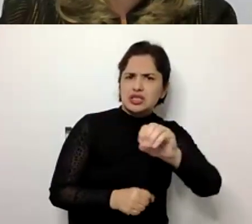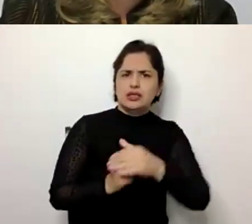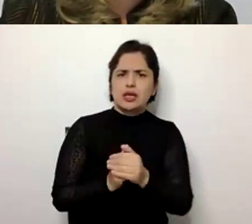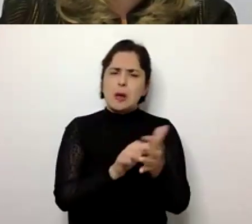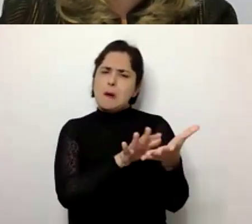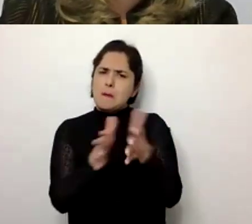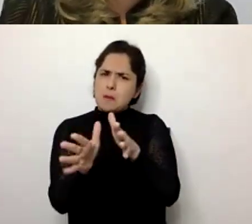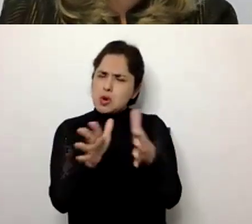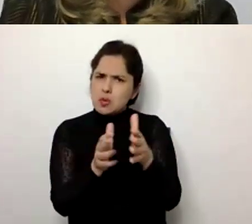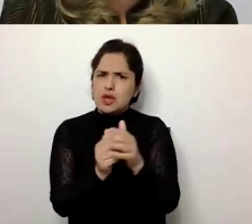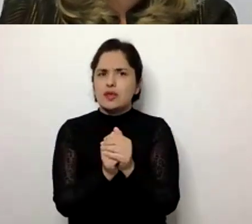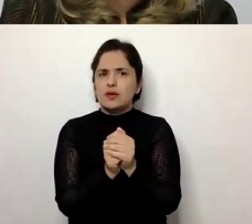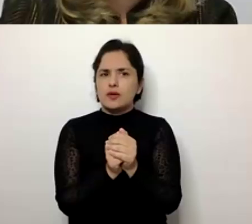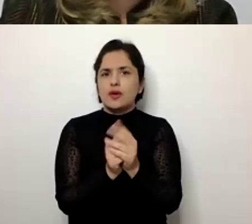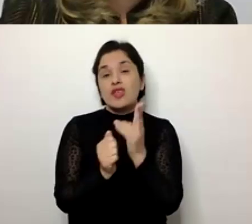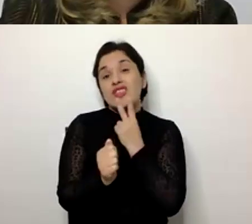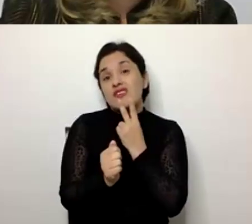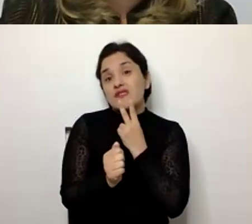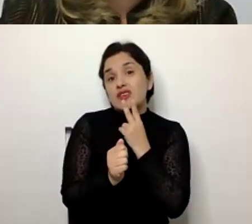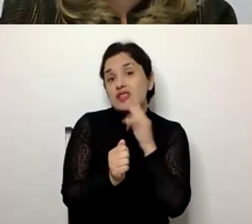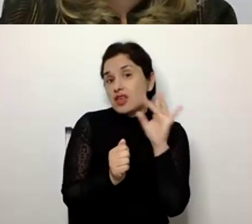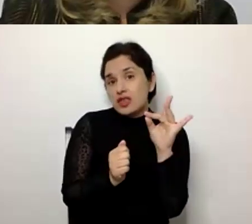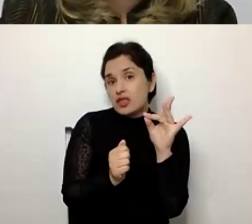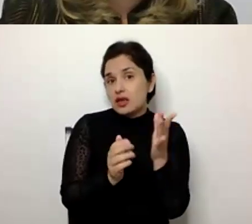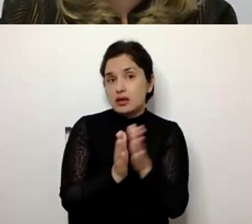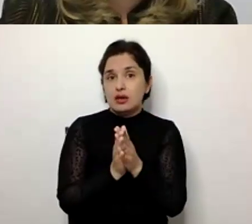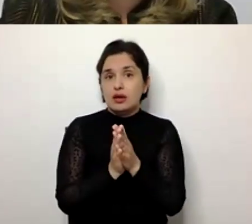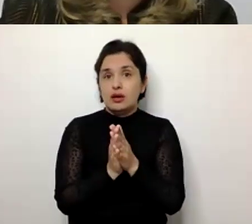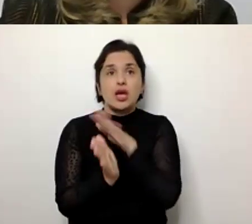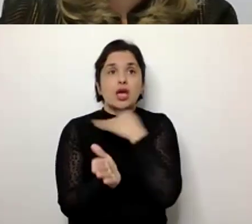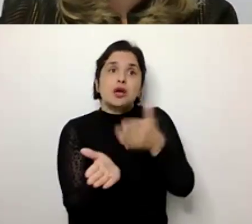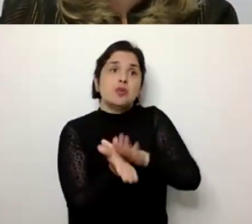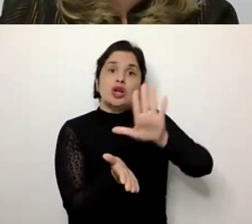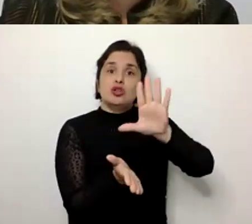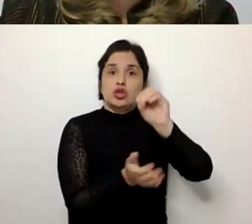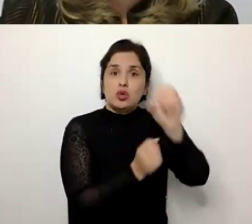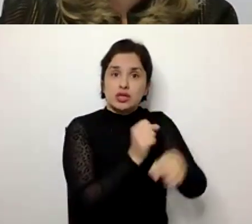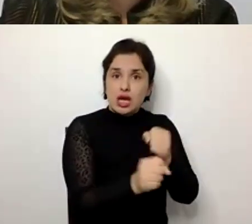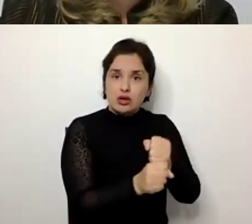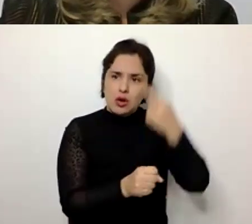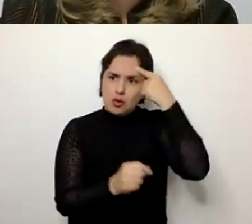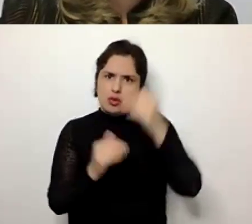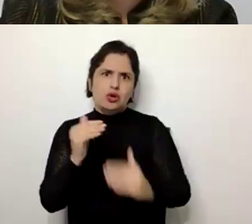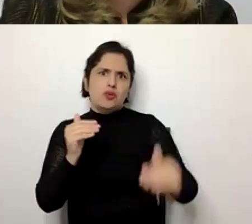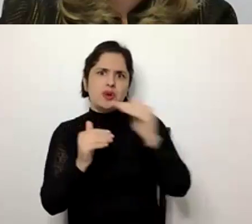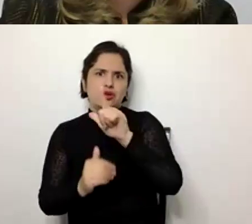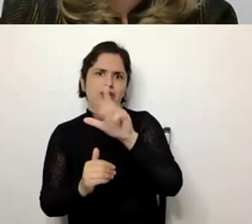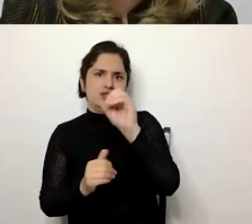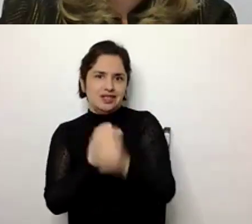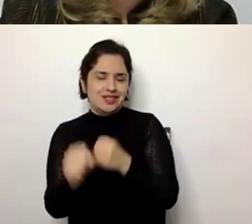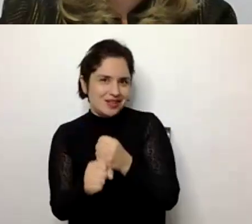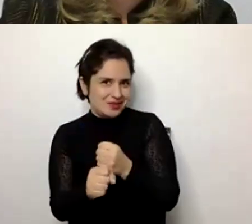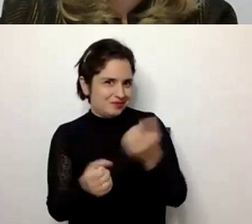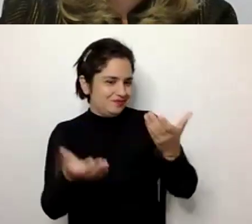promédio de edade de uma pessoa era morrer aos 50 anos, e hoje em dia é superior aos 70 anos. Então, justamente,